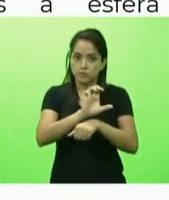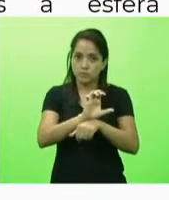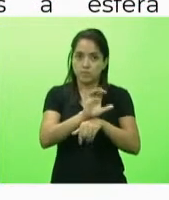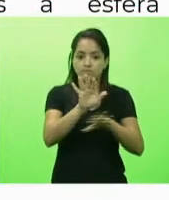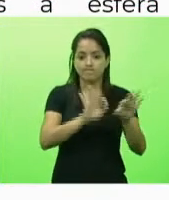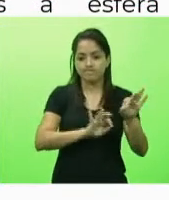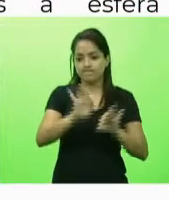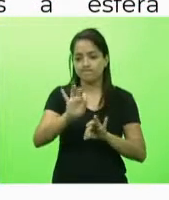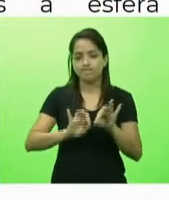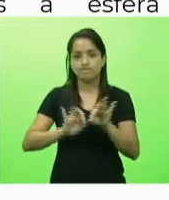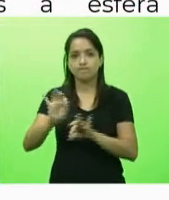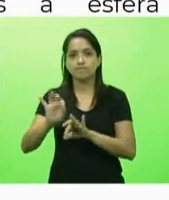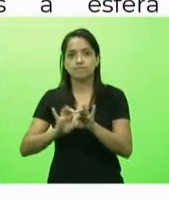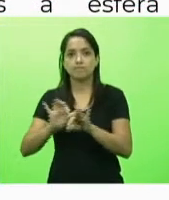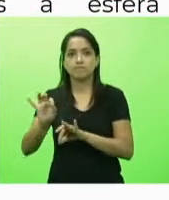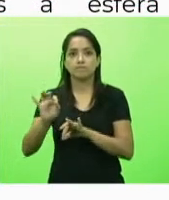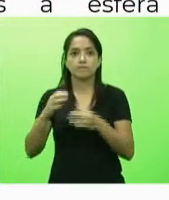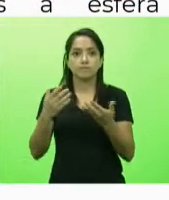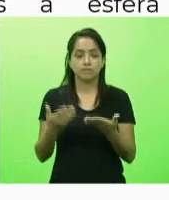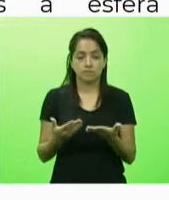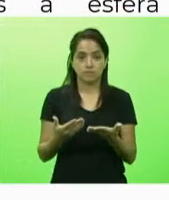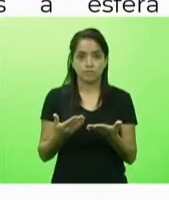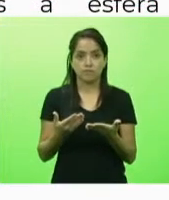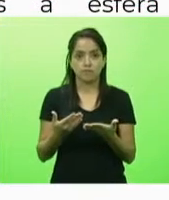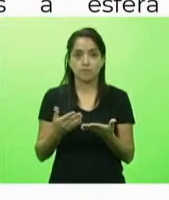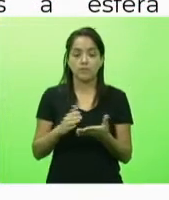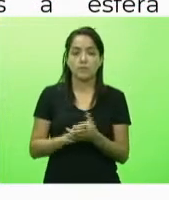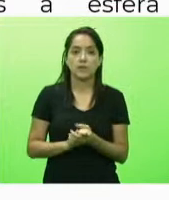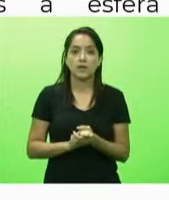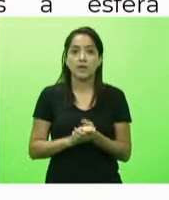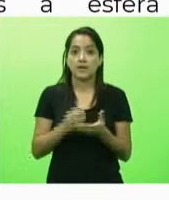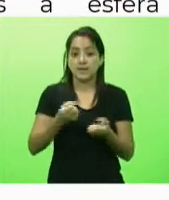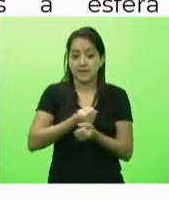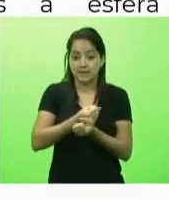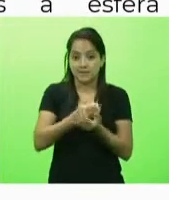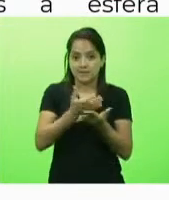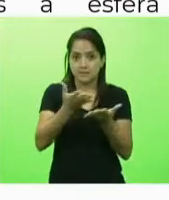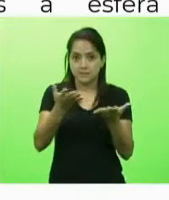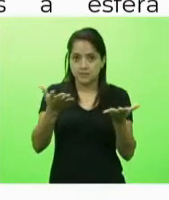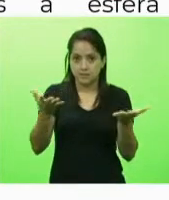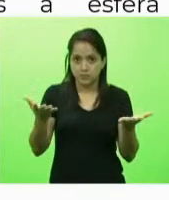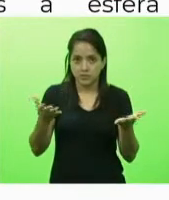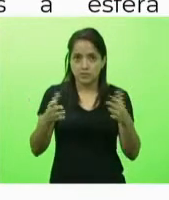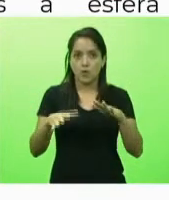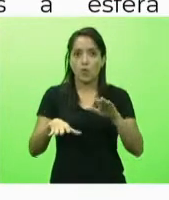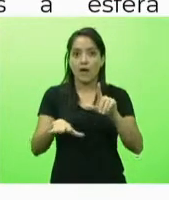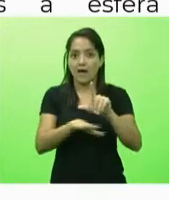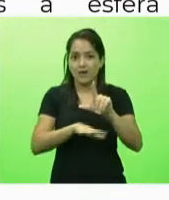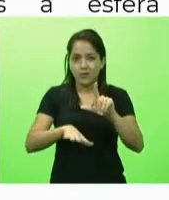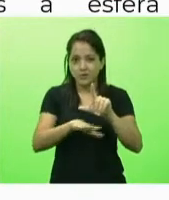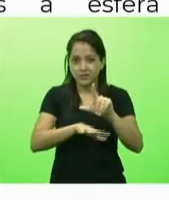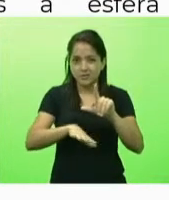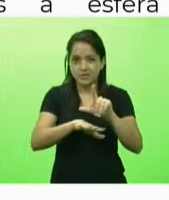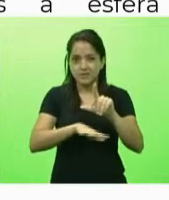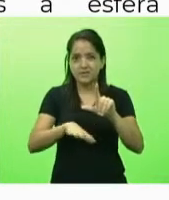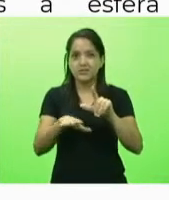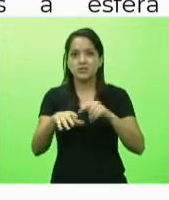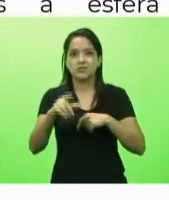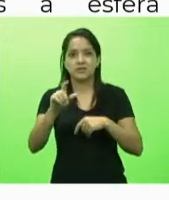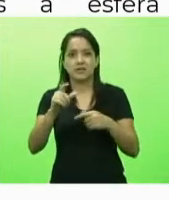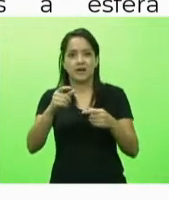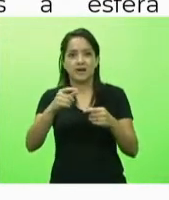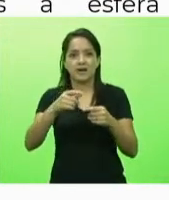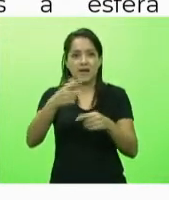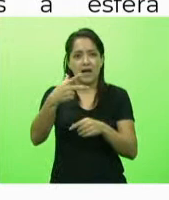o componente estadual que são justamente que é justamente a distribuição a logística agulhas e seringas que o estado